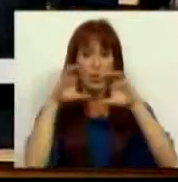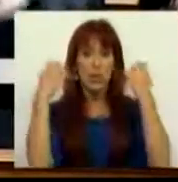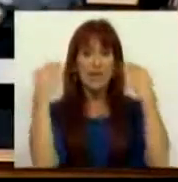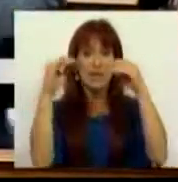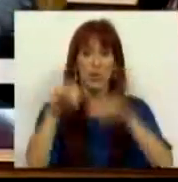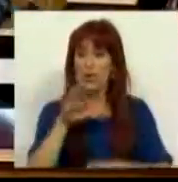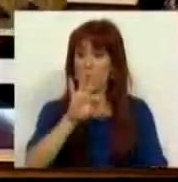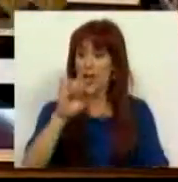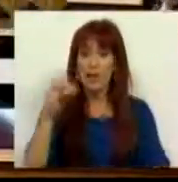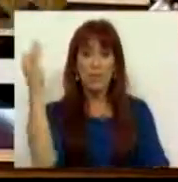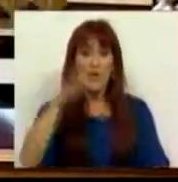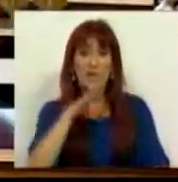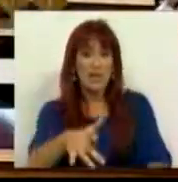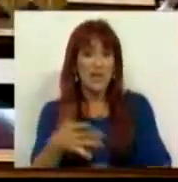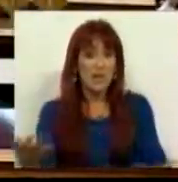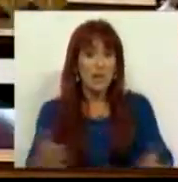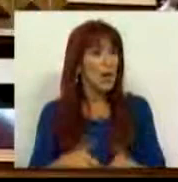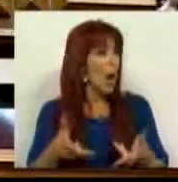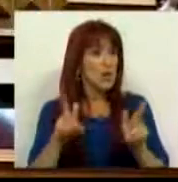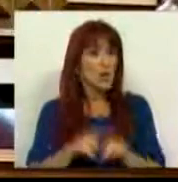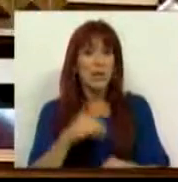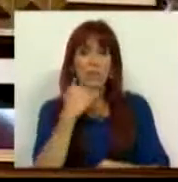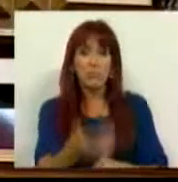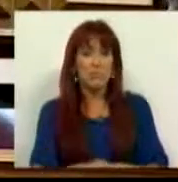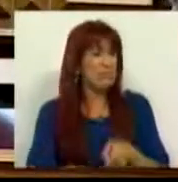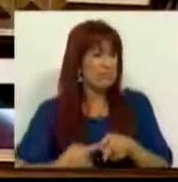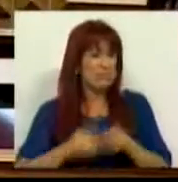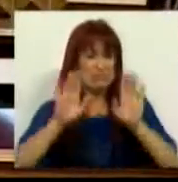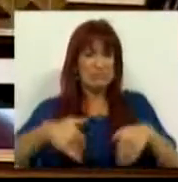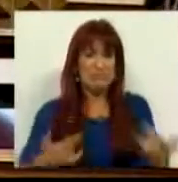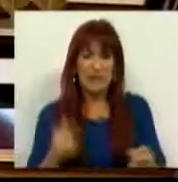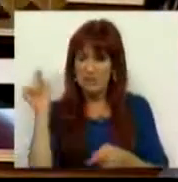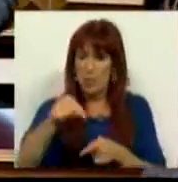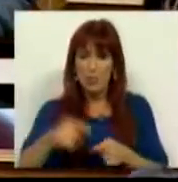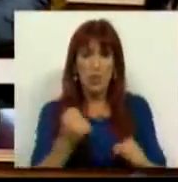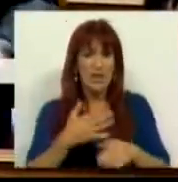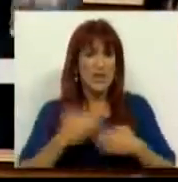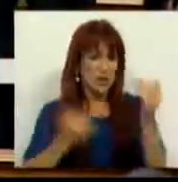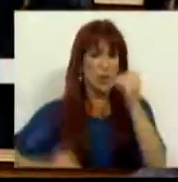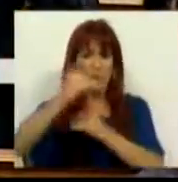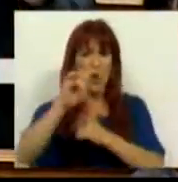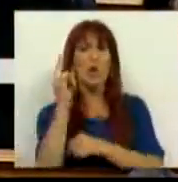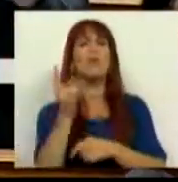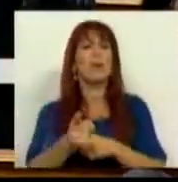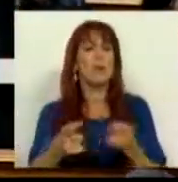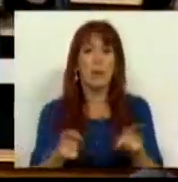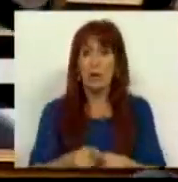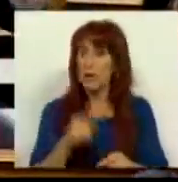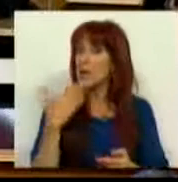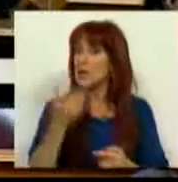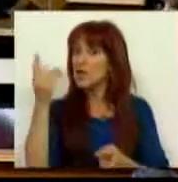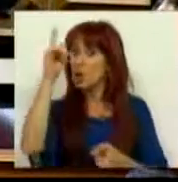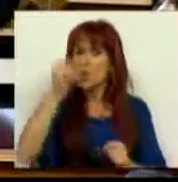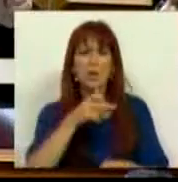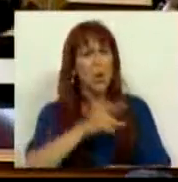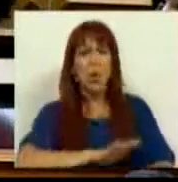40% declarou que não estava disponível, vocacionado, interessado em frequentar o ensino superior. Isto é, e sem exagero,